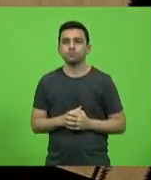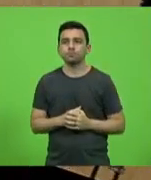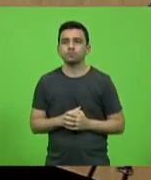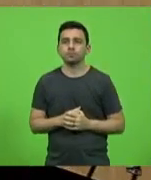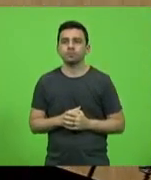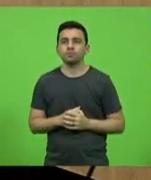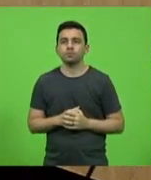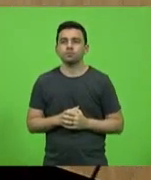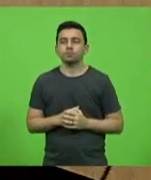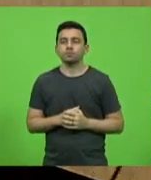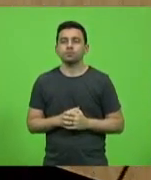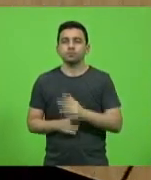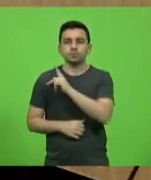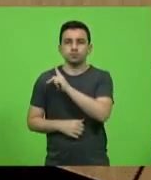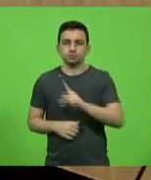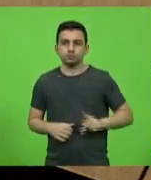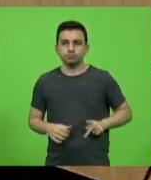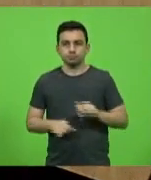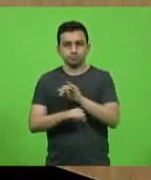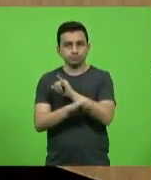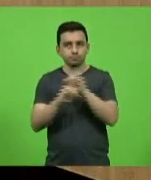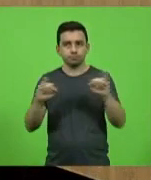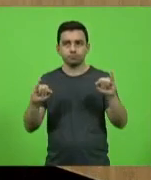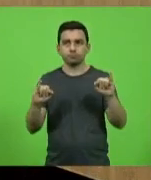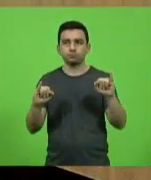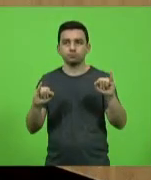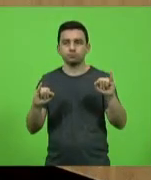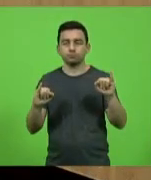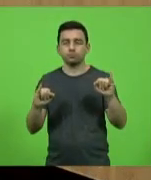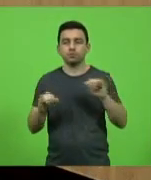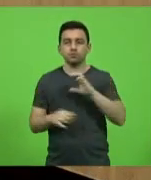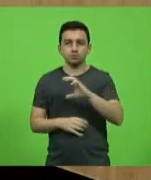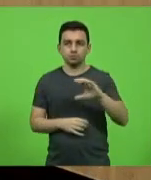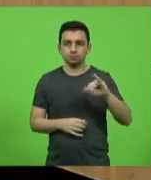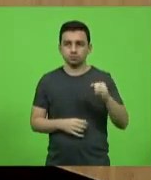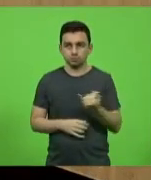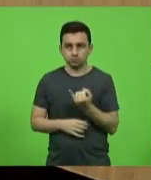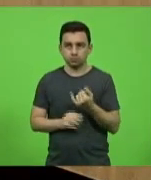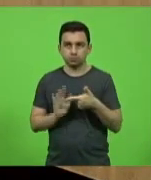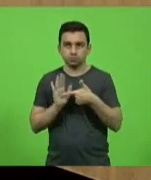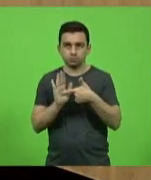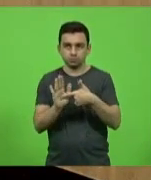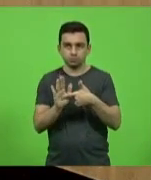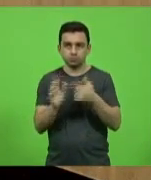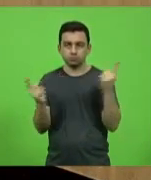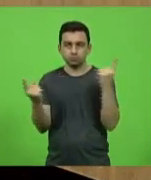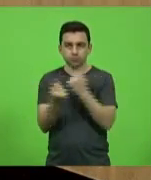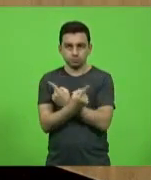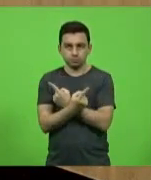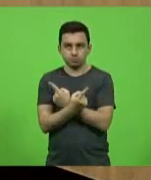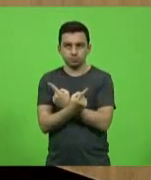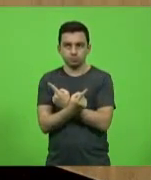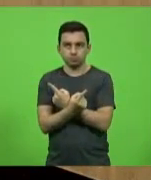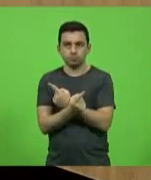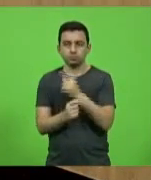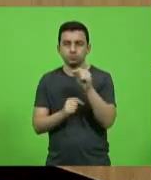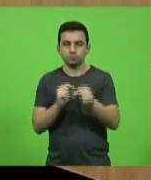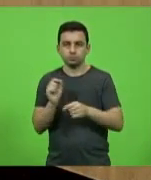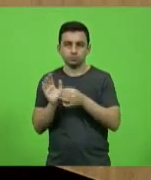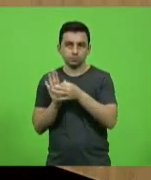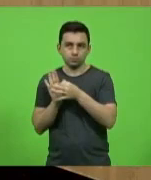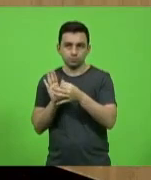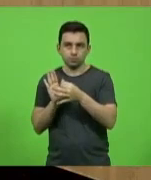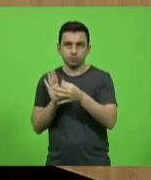A presidência comunica que a CCJ apresentou o parecer contrário às seguintes matérias e estas